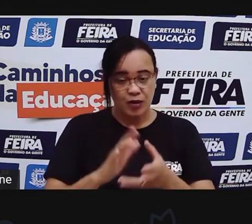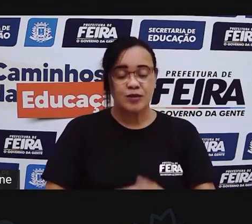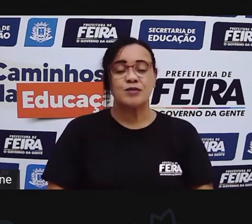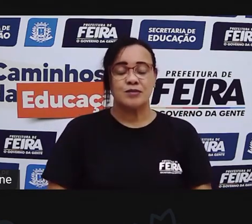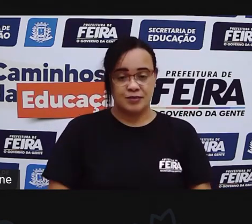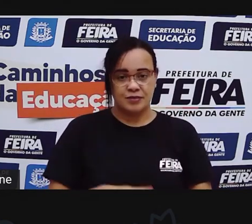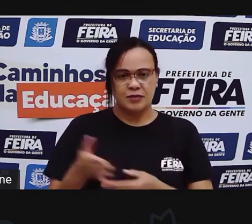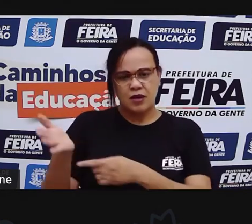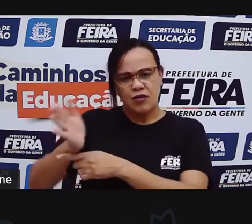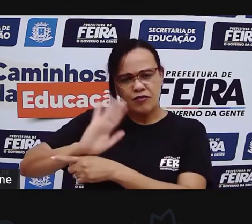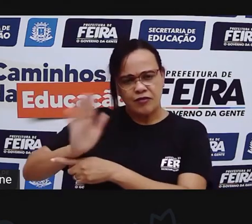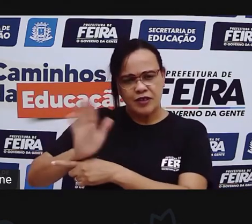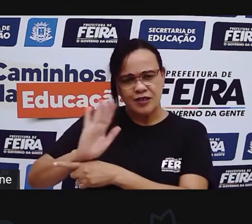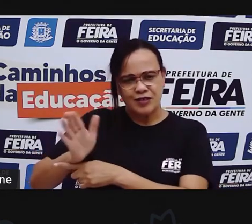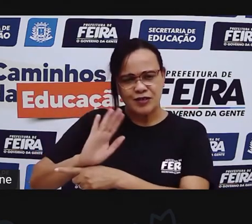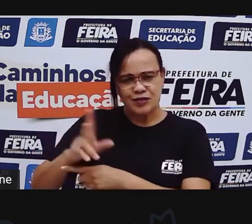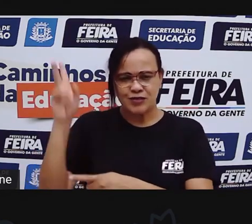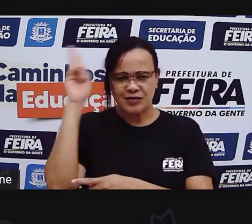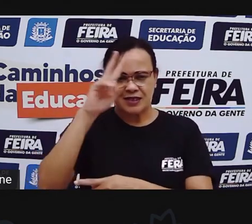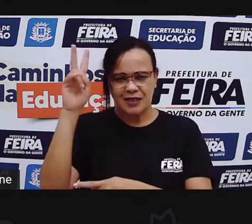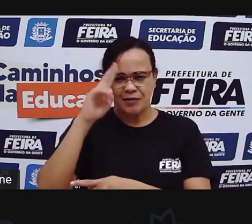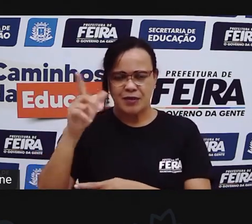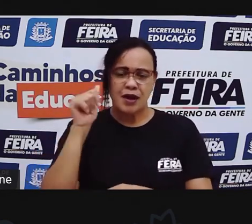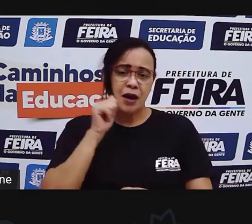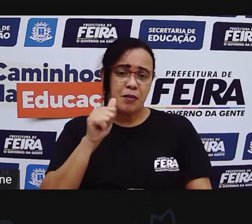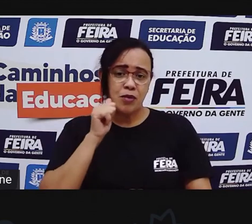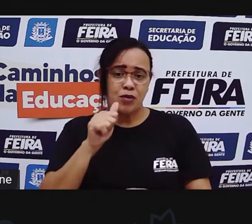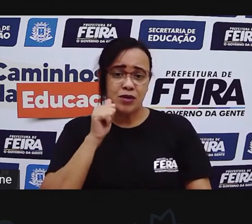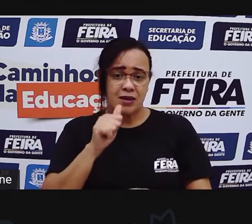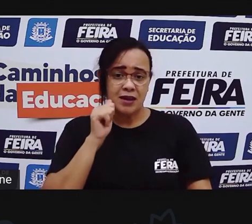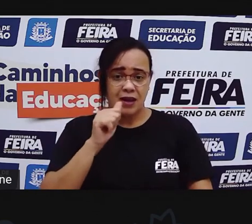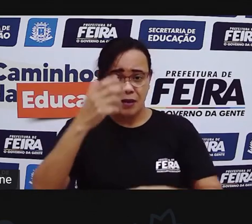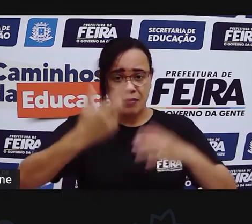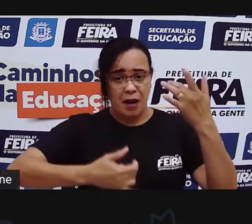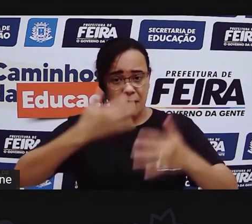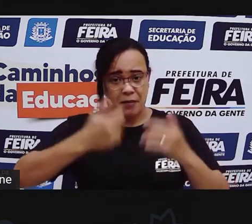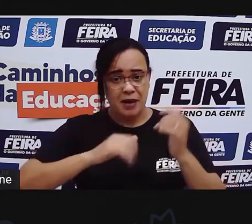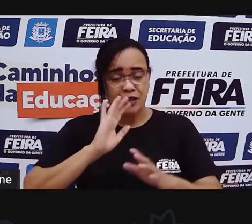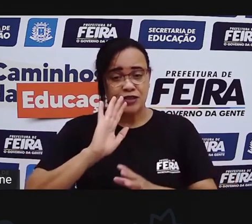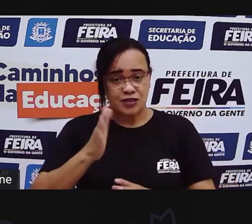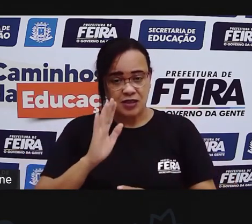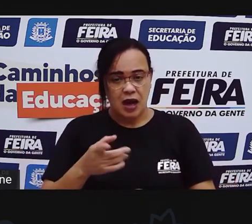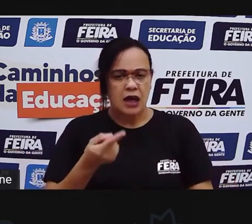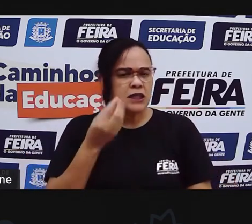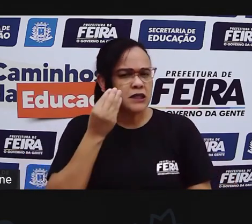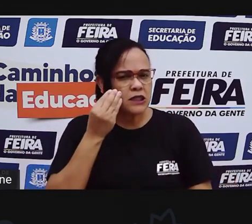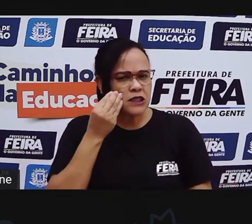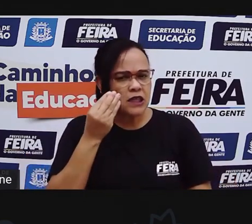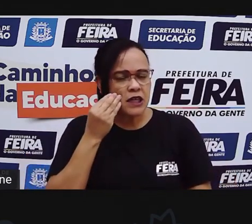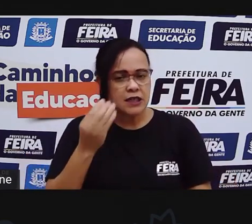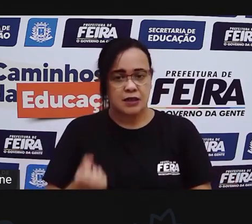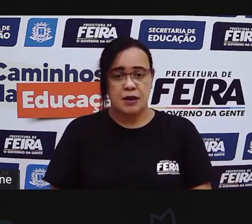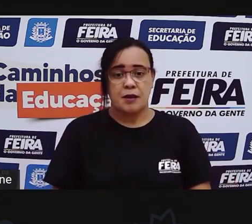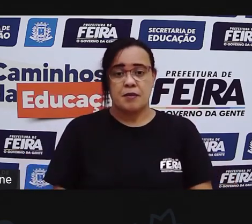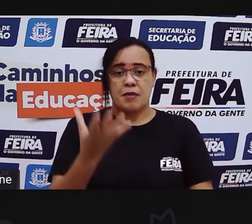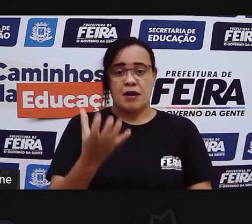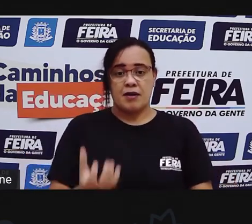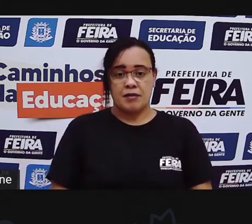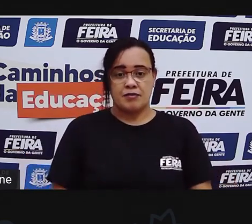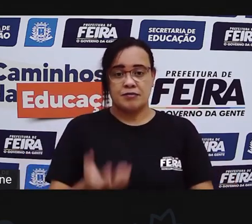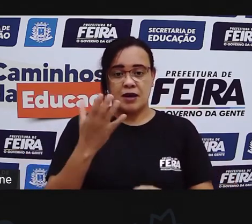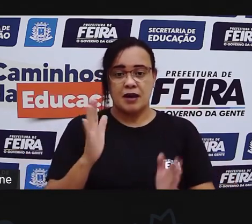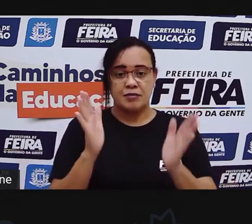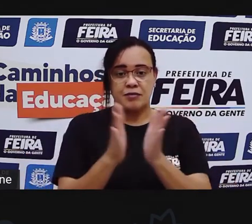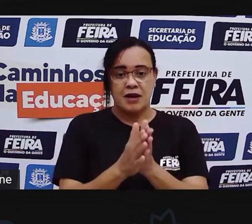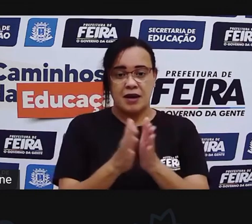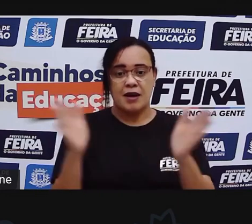do vídeo está me ensinando na hora de fazer a bolinha, pinte aí, jogar para cima a sua bola e bater duas vezes a palminha. Então, joga a bola para cima